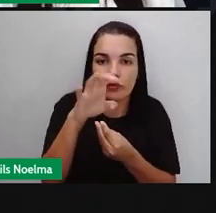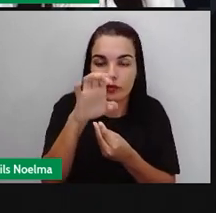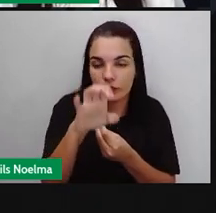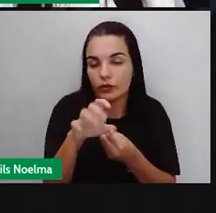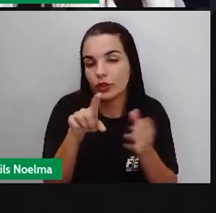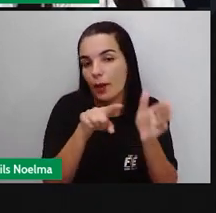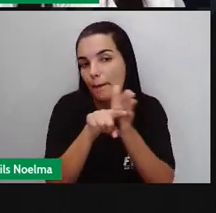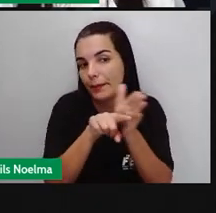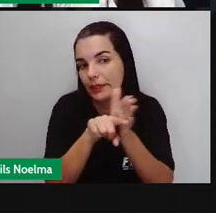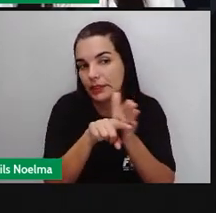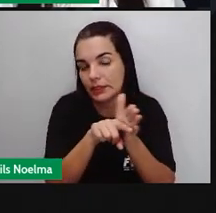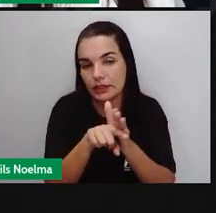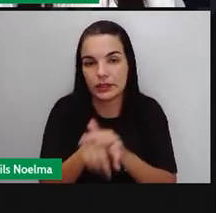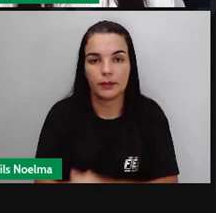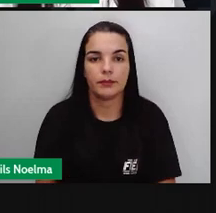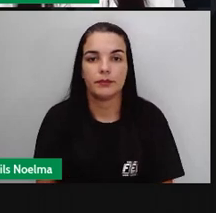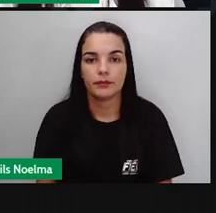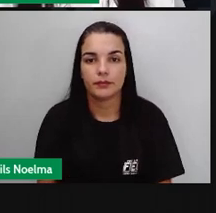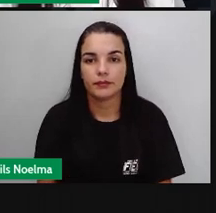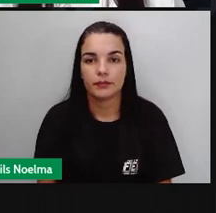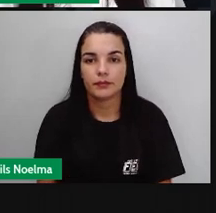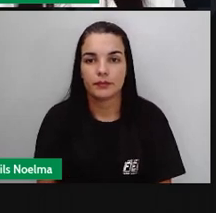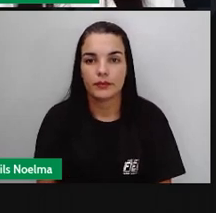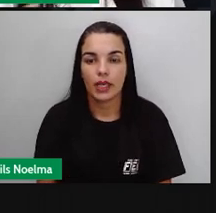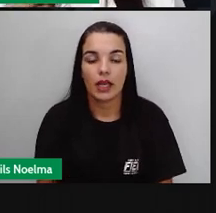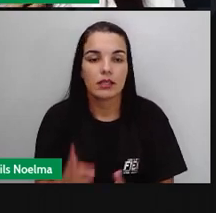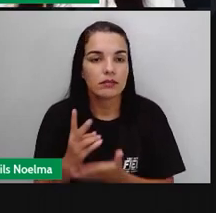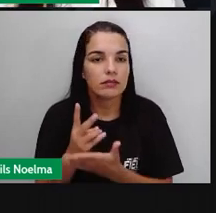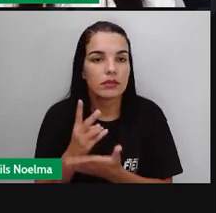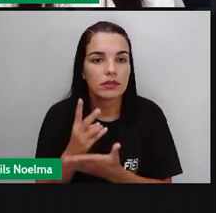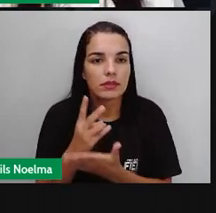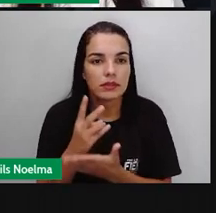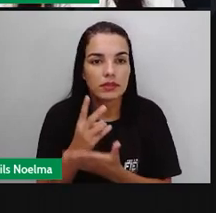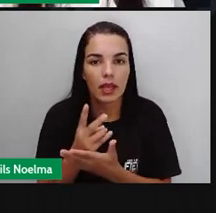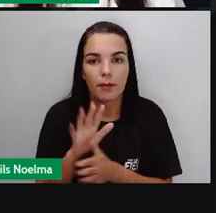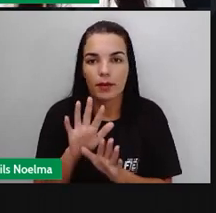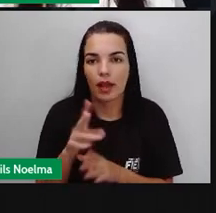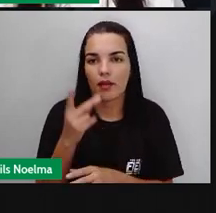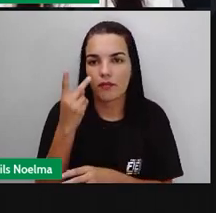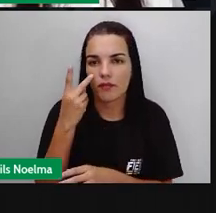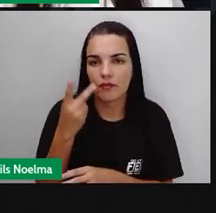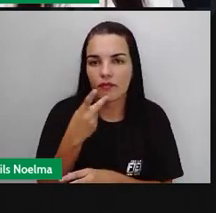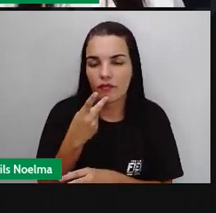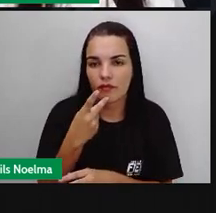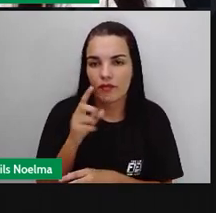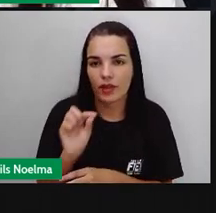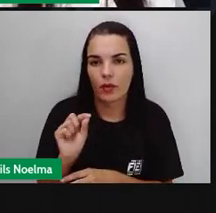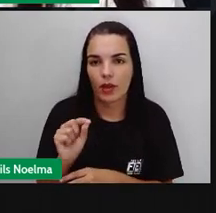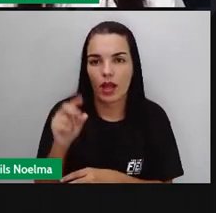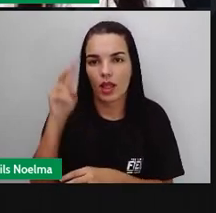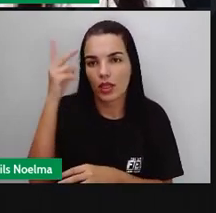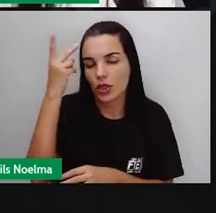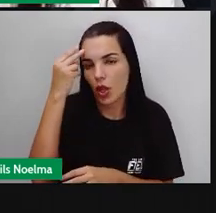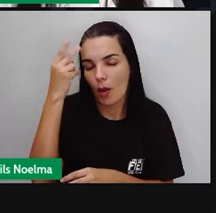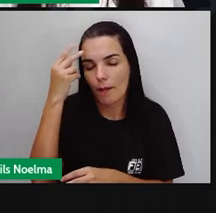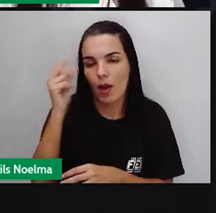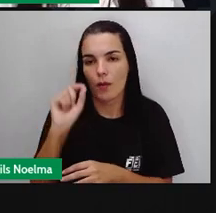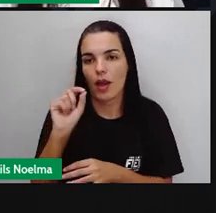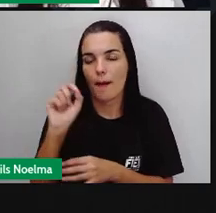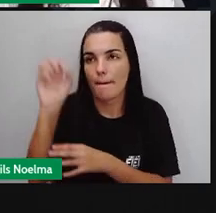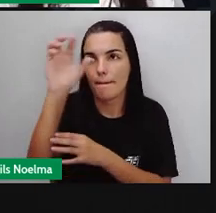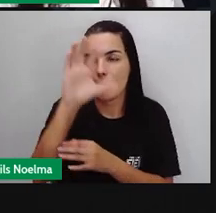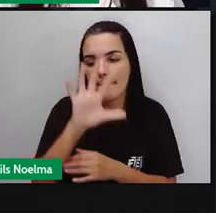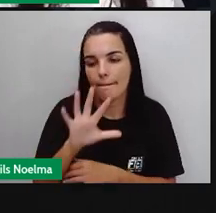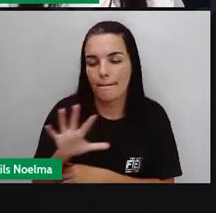partir de pesquisa. E, geralmente, nós, é normal, né? A gente vê aqui no Brasil os mapas